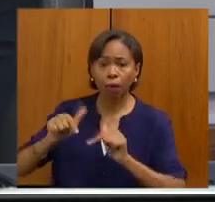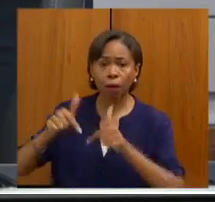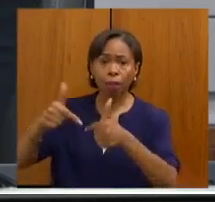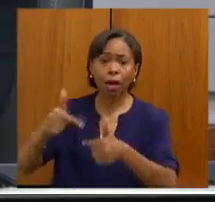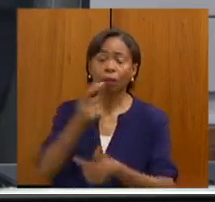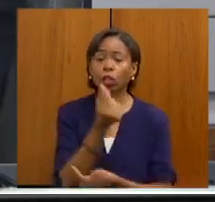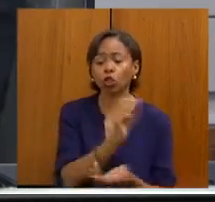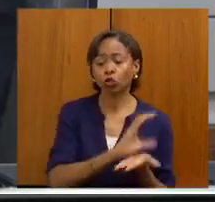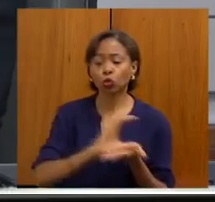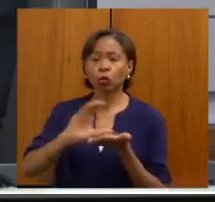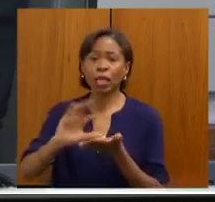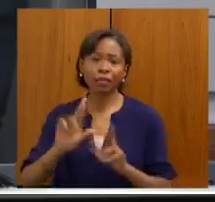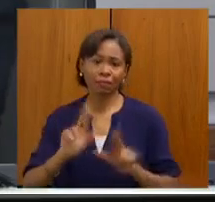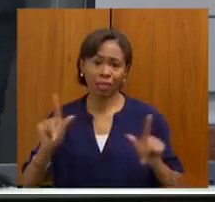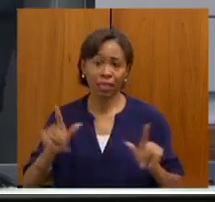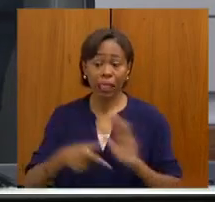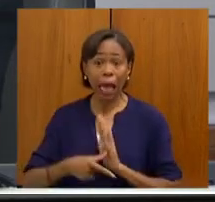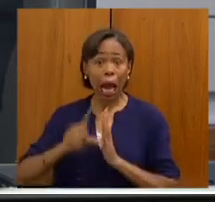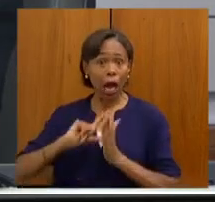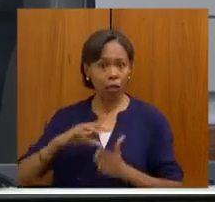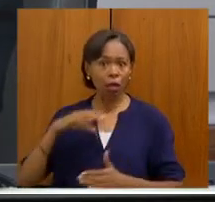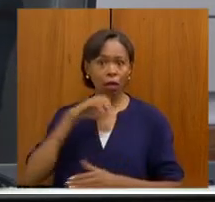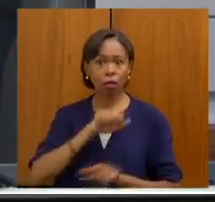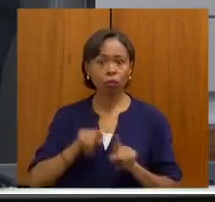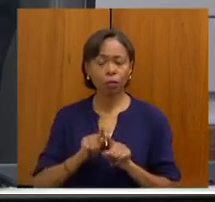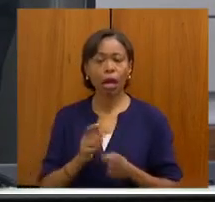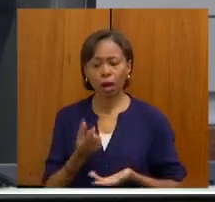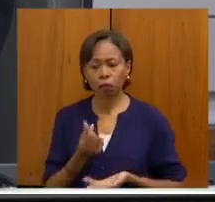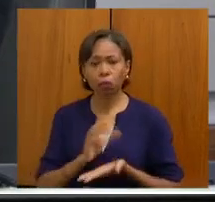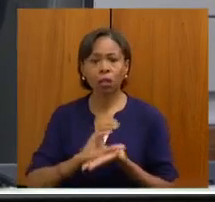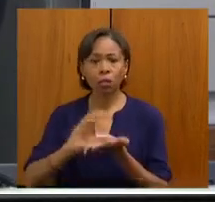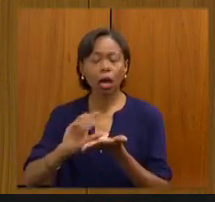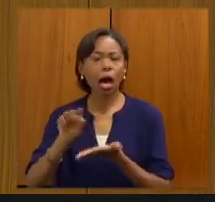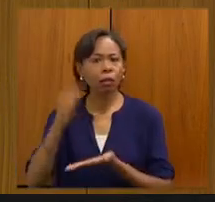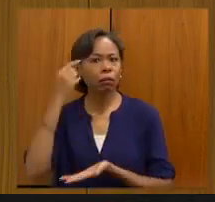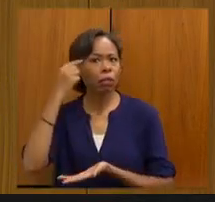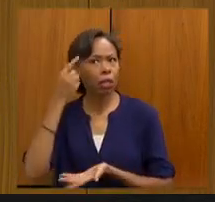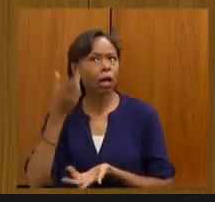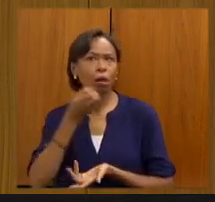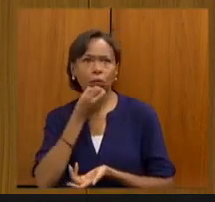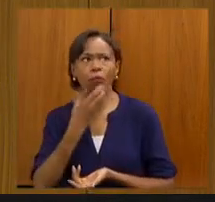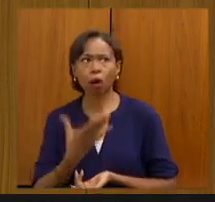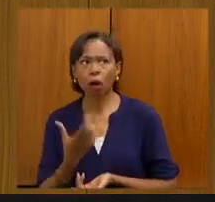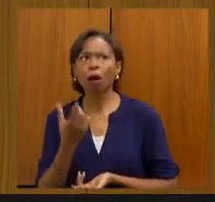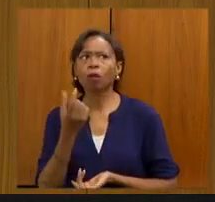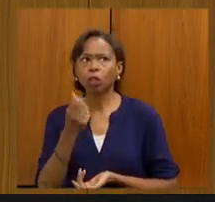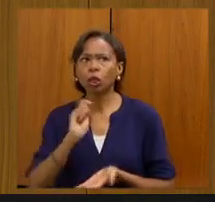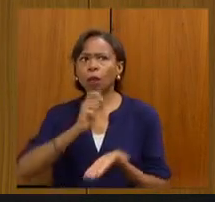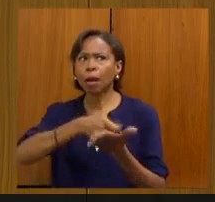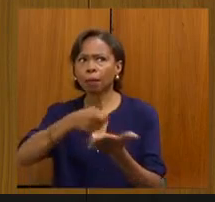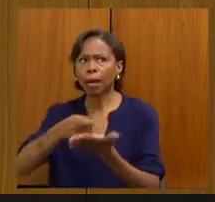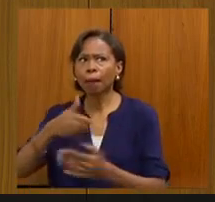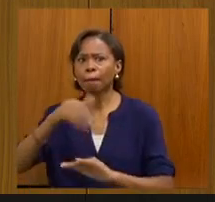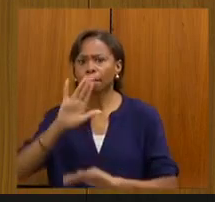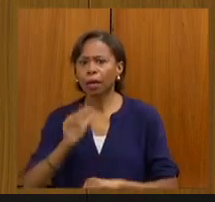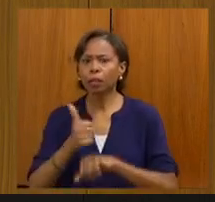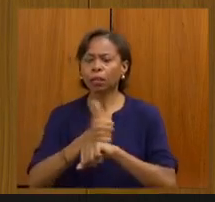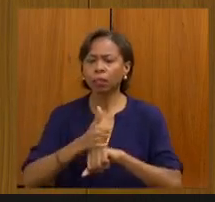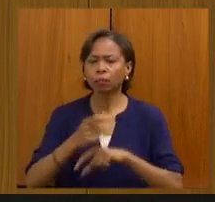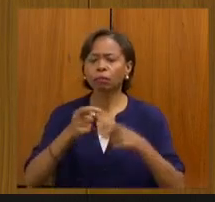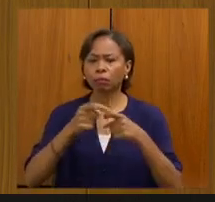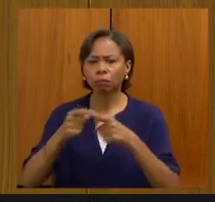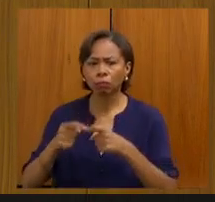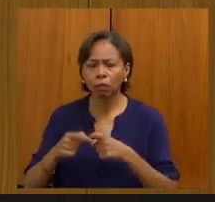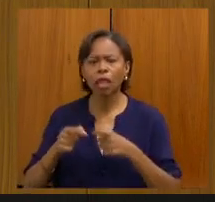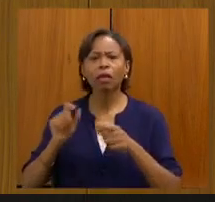ele fala assim, olha, e recebe adiantado ainda, ele vai pensar, olha, vale a pena investir, vão contratar mais anestesistas, vão fazer terceiro turno,